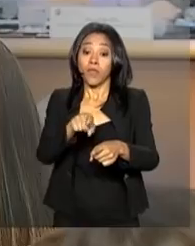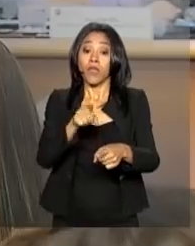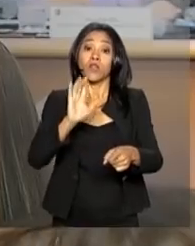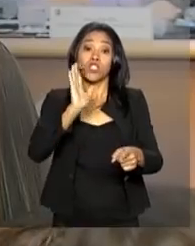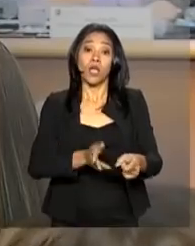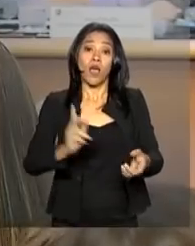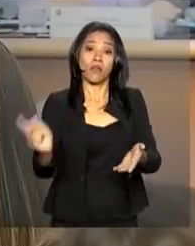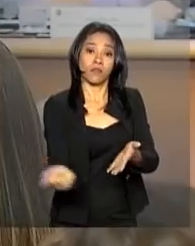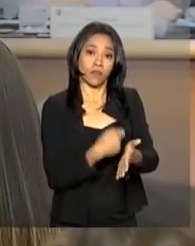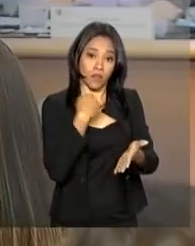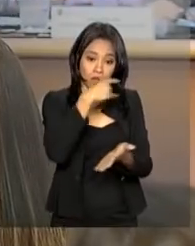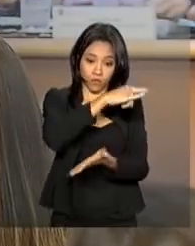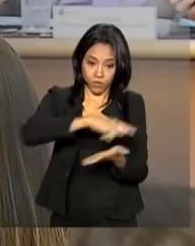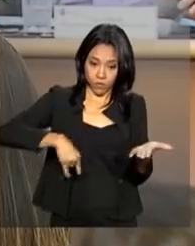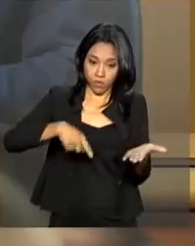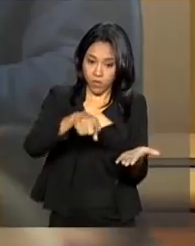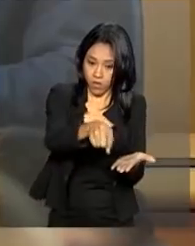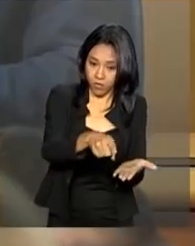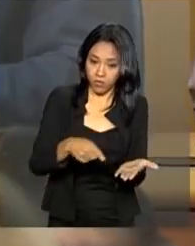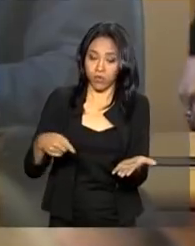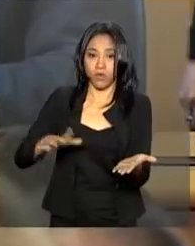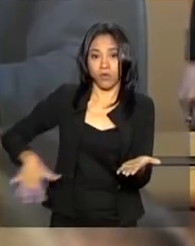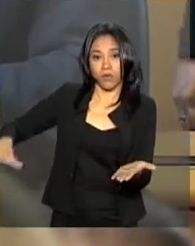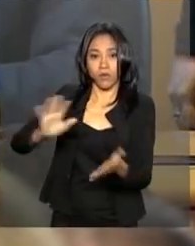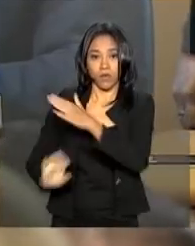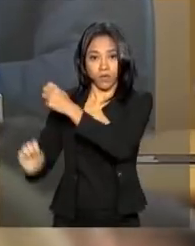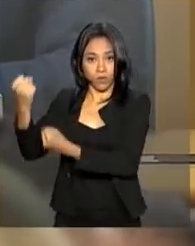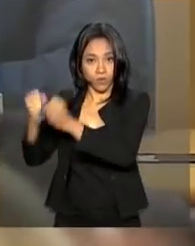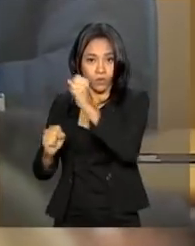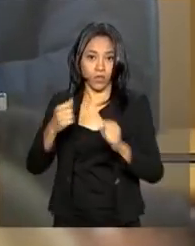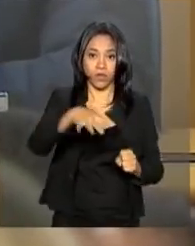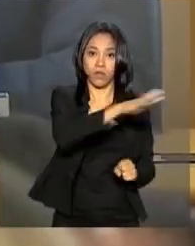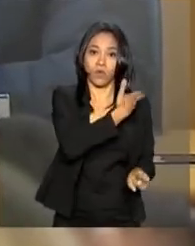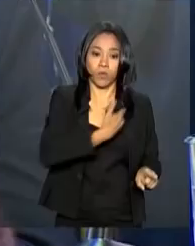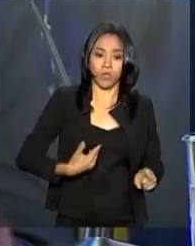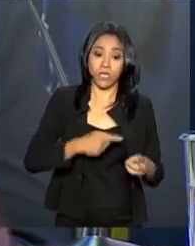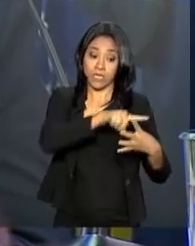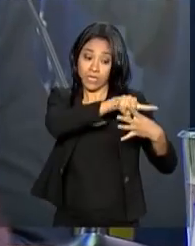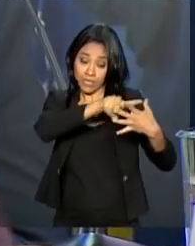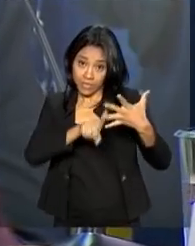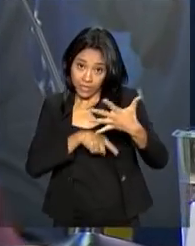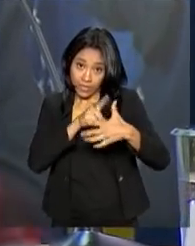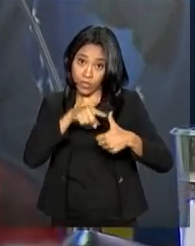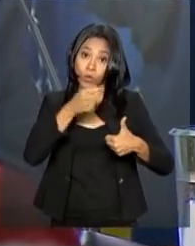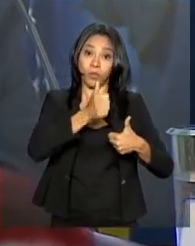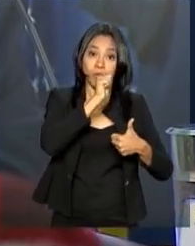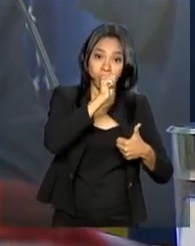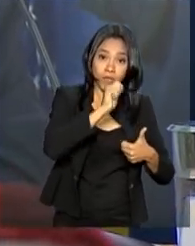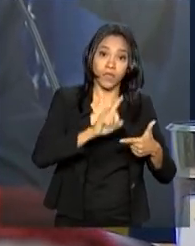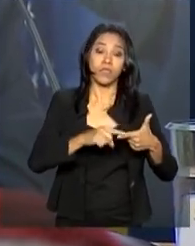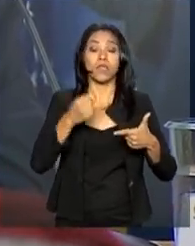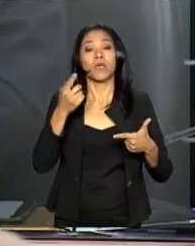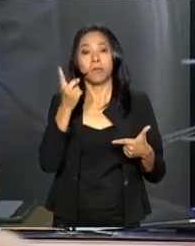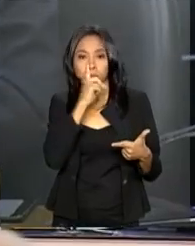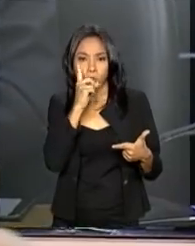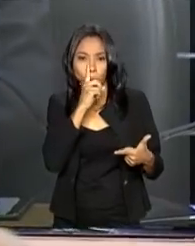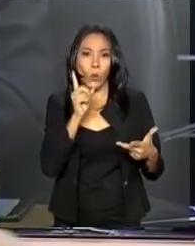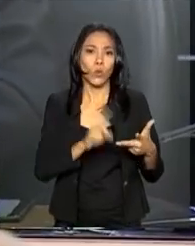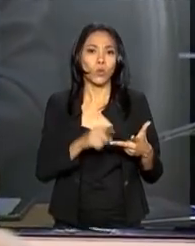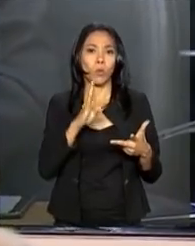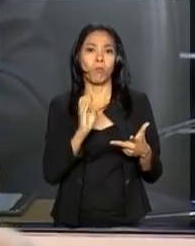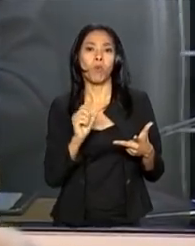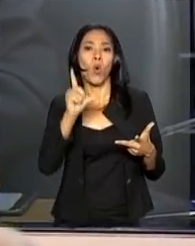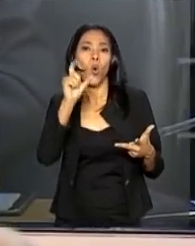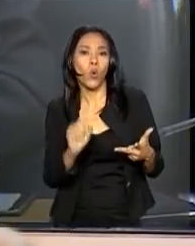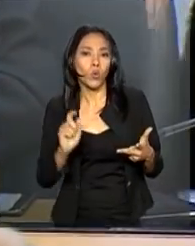representantes do setor produtivo abrange cinco categorias de alimentos. Bebidas açucaradas, biscoitos, bolos e